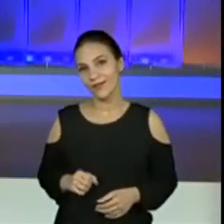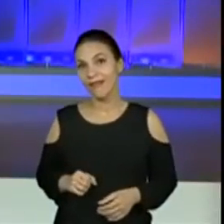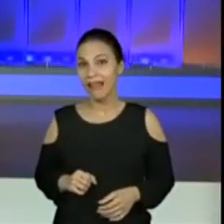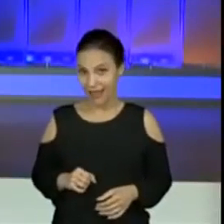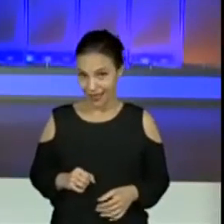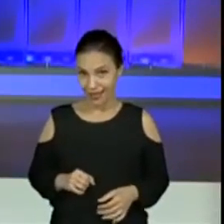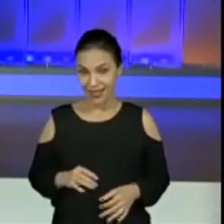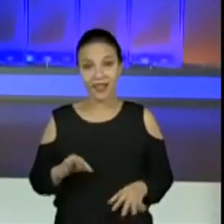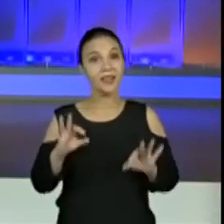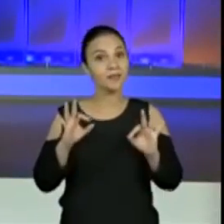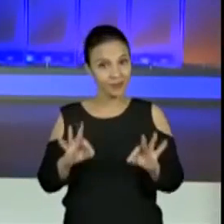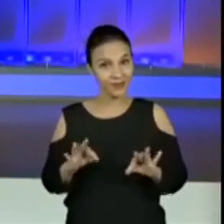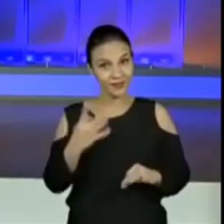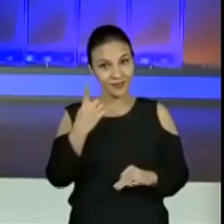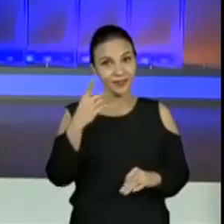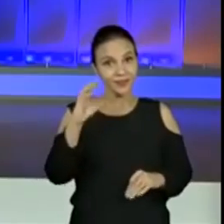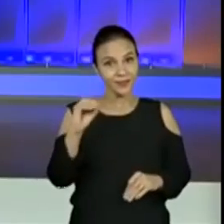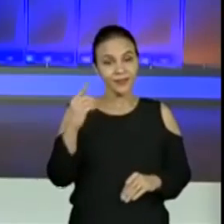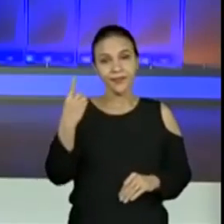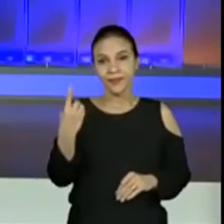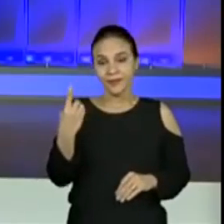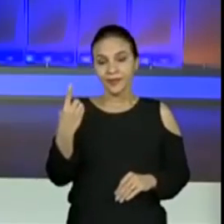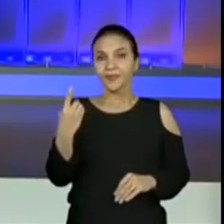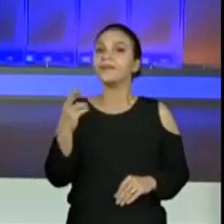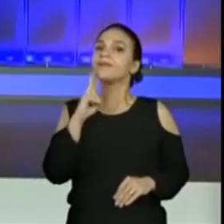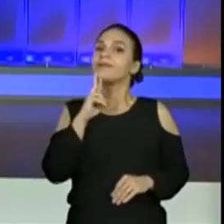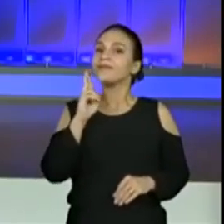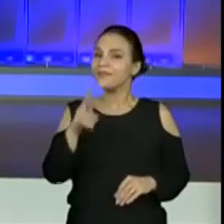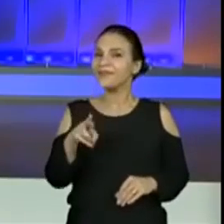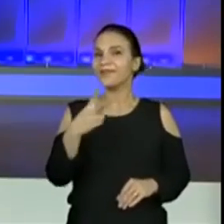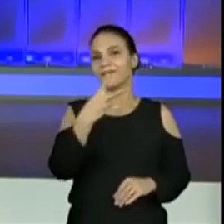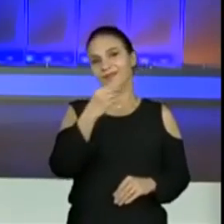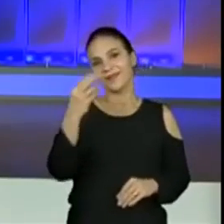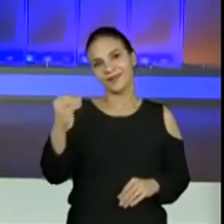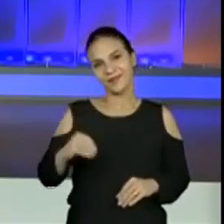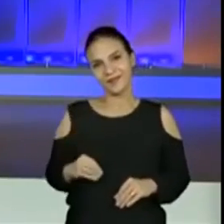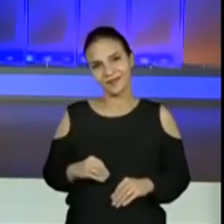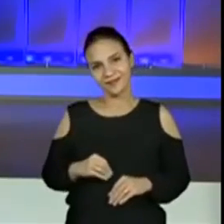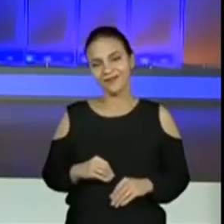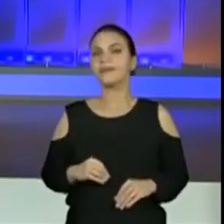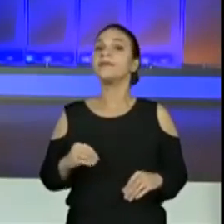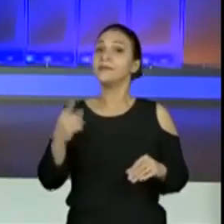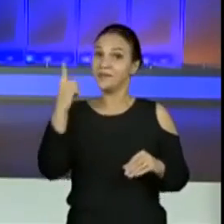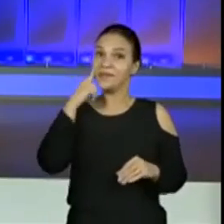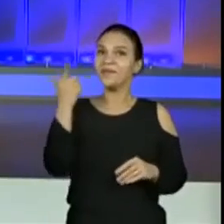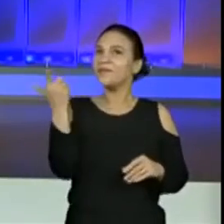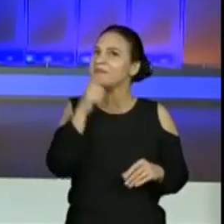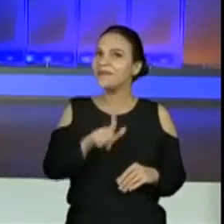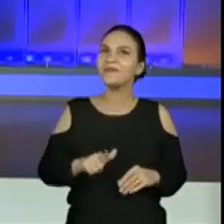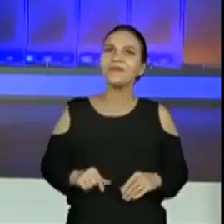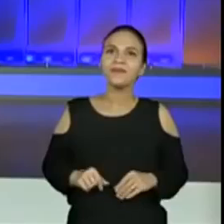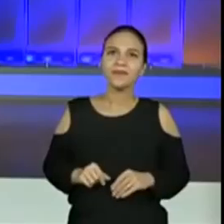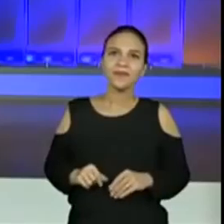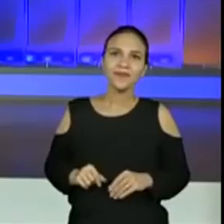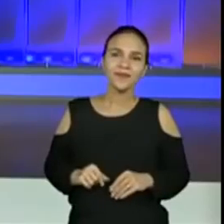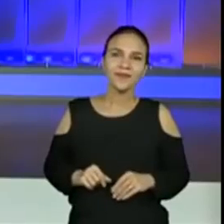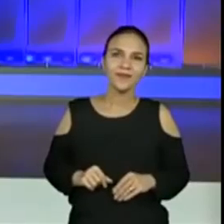99 mais 101 é igual a 200. E vamos tirar mais uma parte.